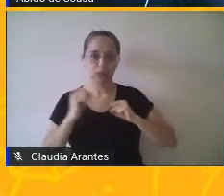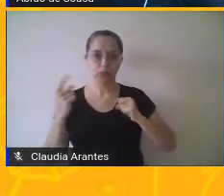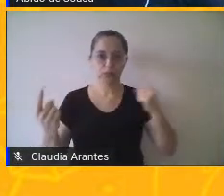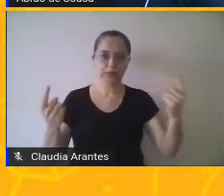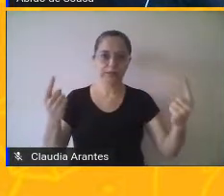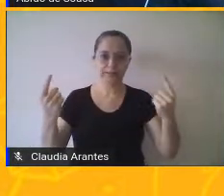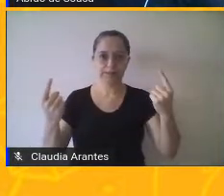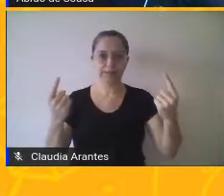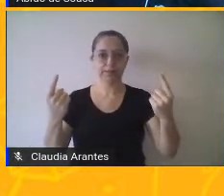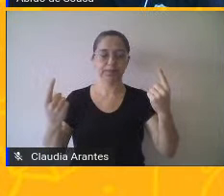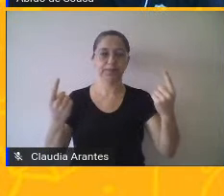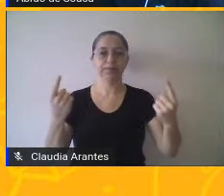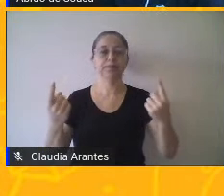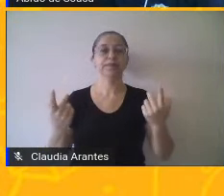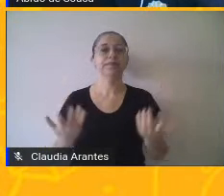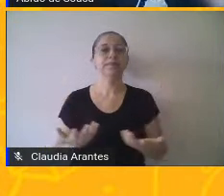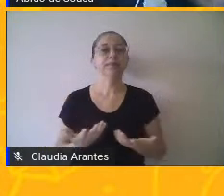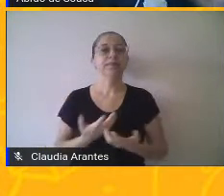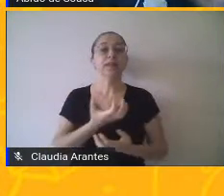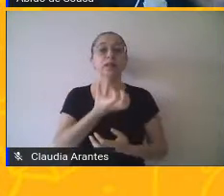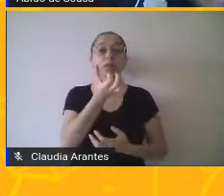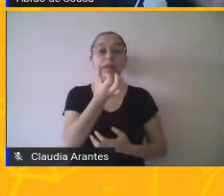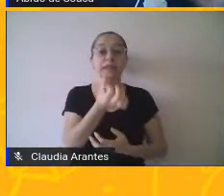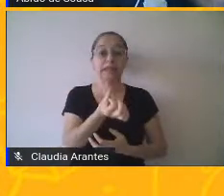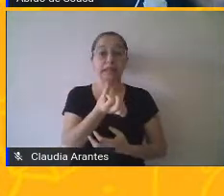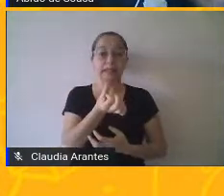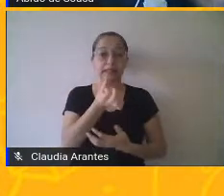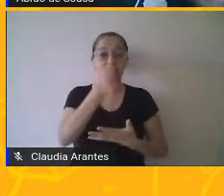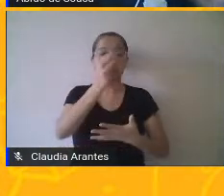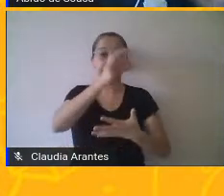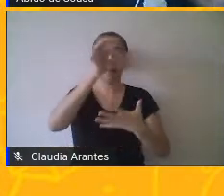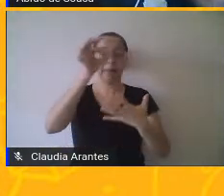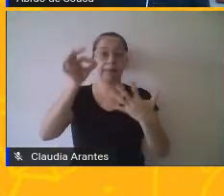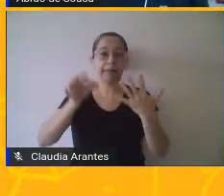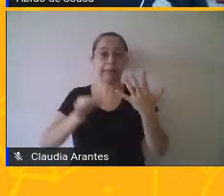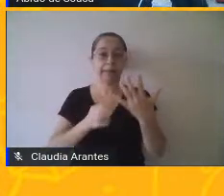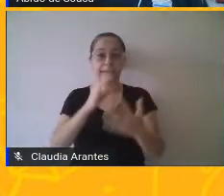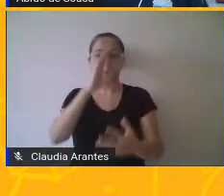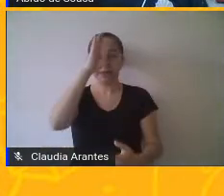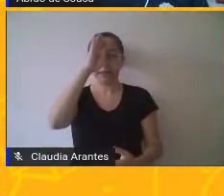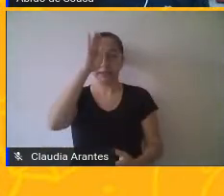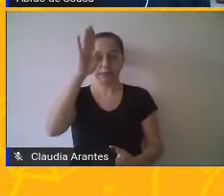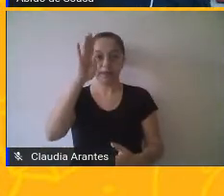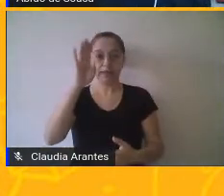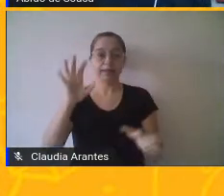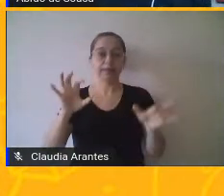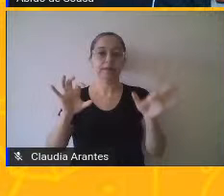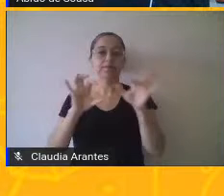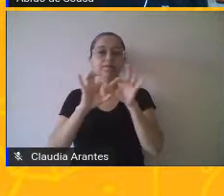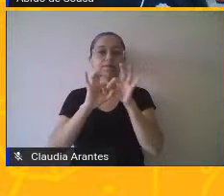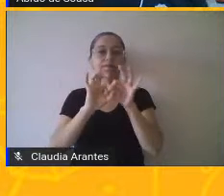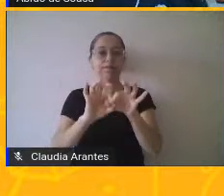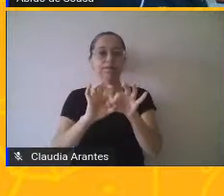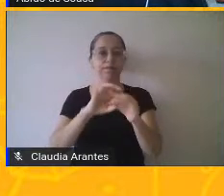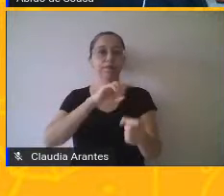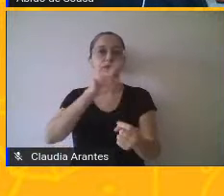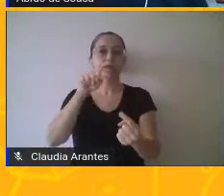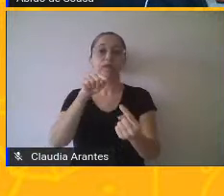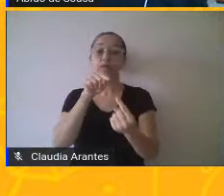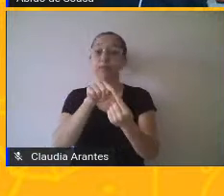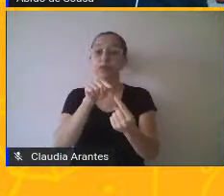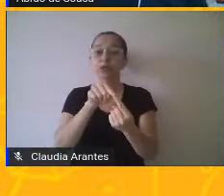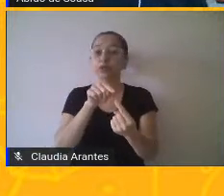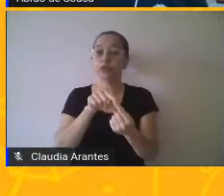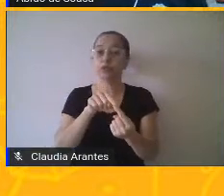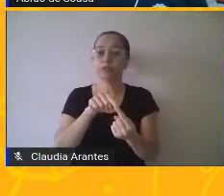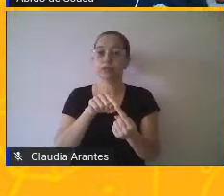principais estão ligados com as funções. Mas, quando você